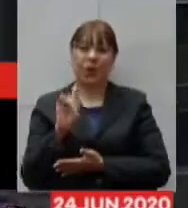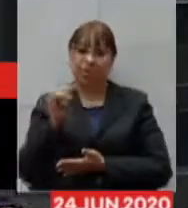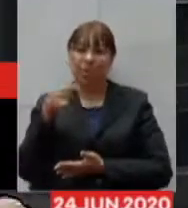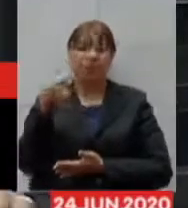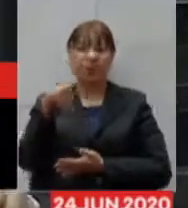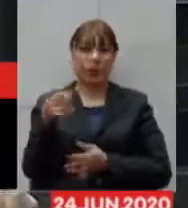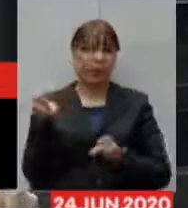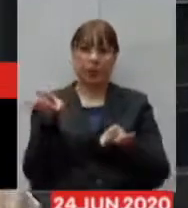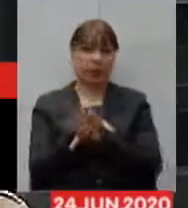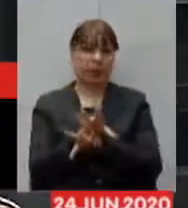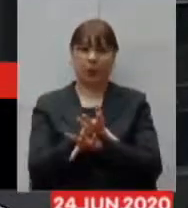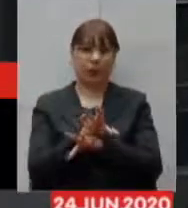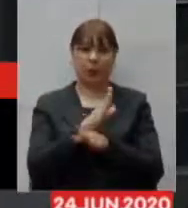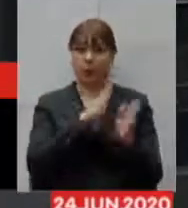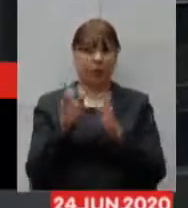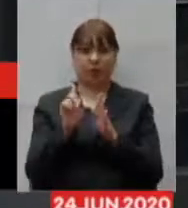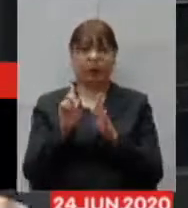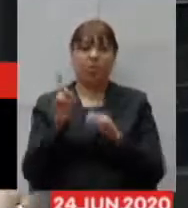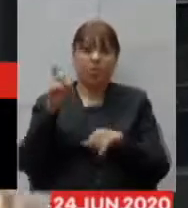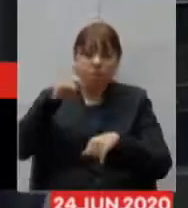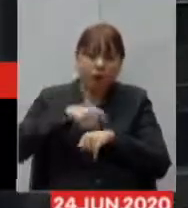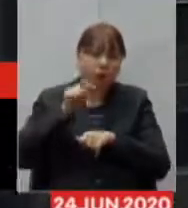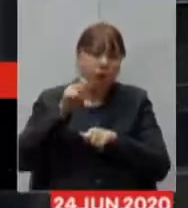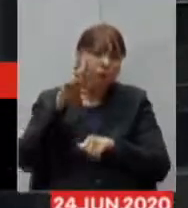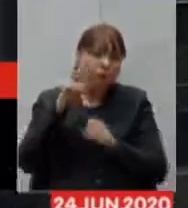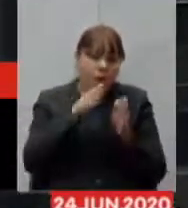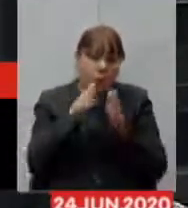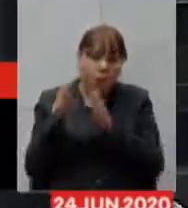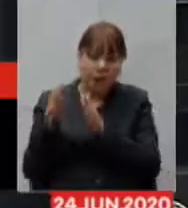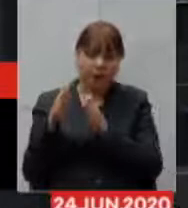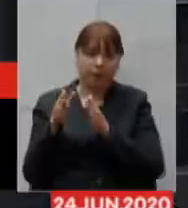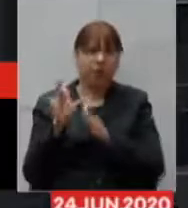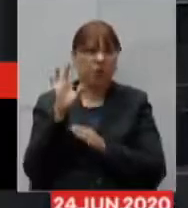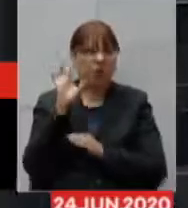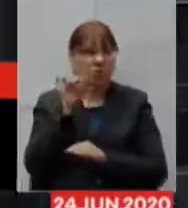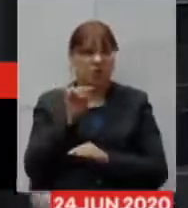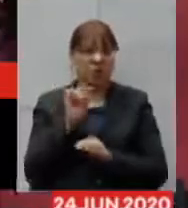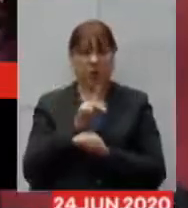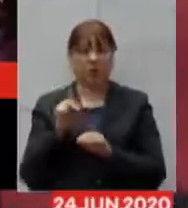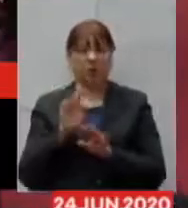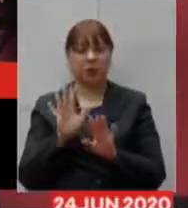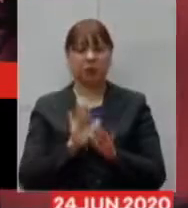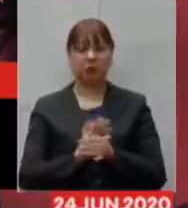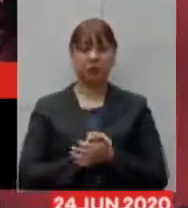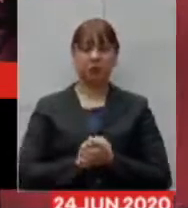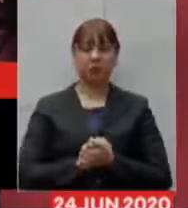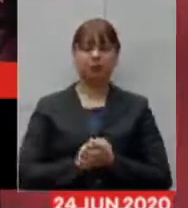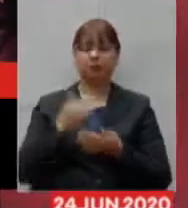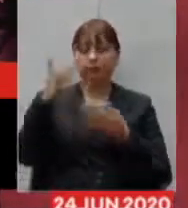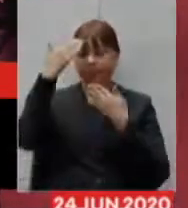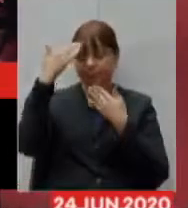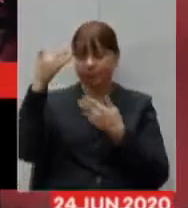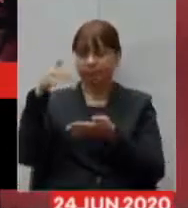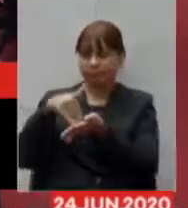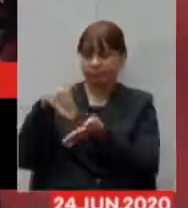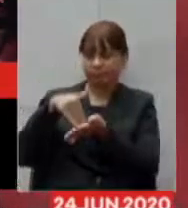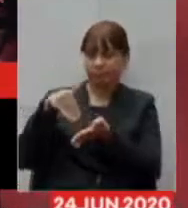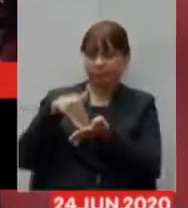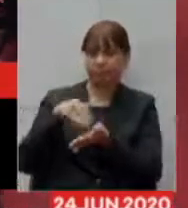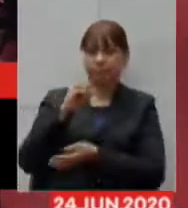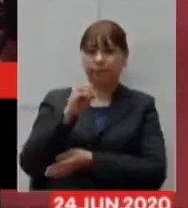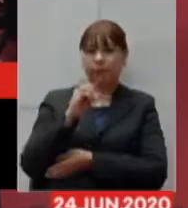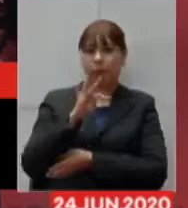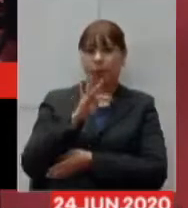a conclusão do processo. Acho que era isso, senhor presidente. Muito obrigado, secretário, doutor Otto